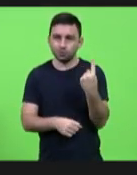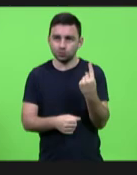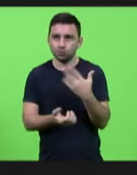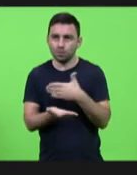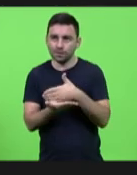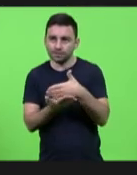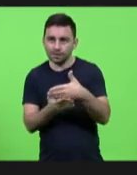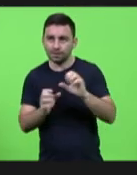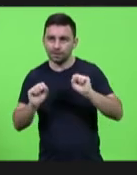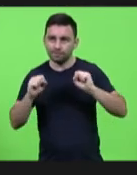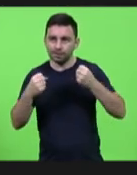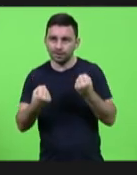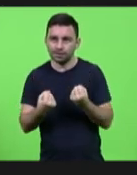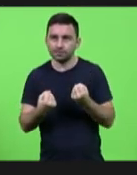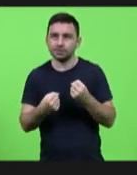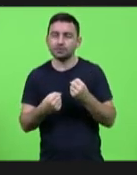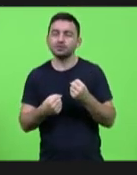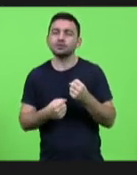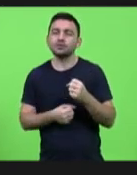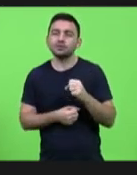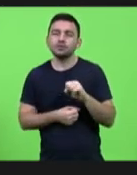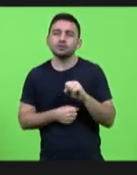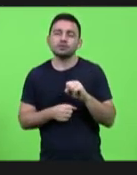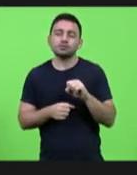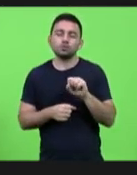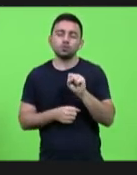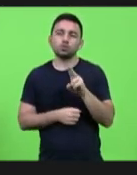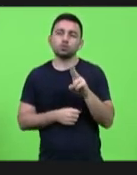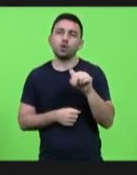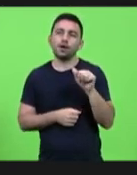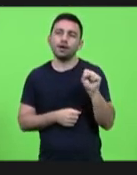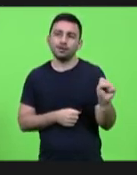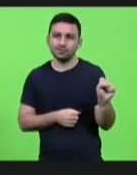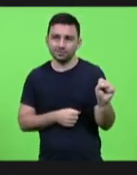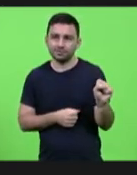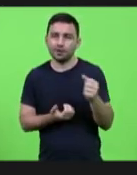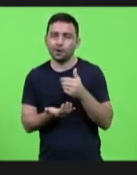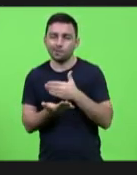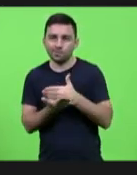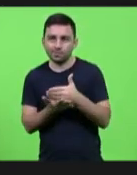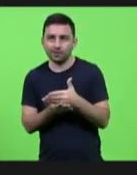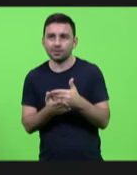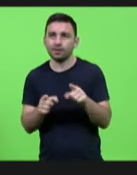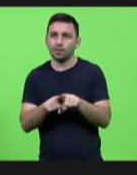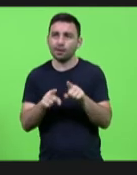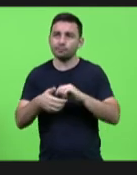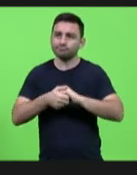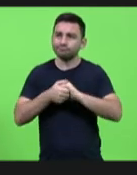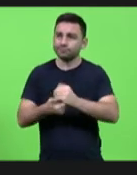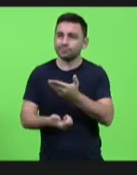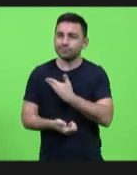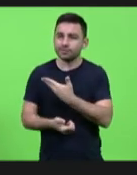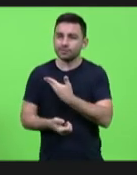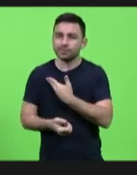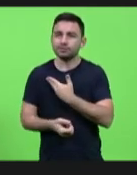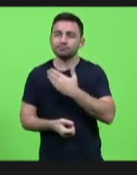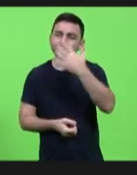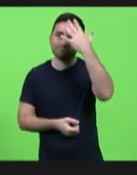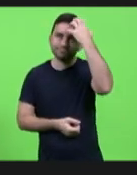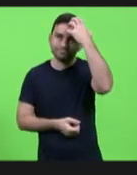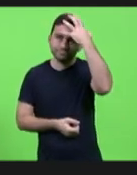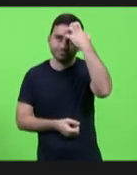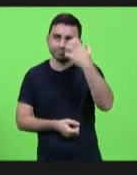Defesa do Sistema Único da Assistência Social SUAS. Cumprimento meus colegas, também o deputado Vicente, deputado Ismael,